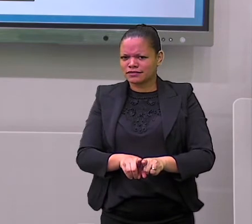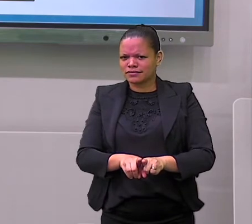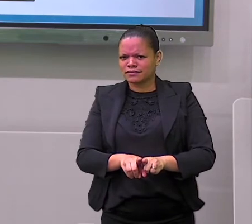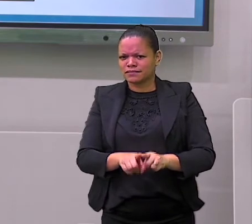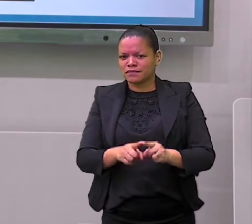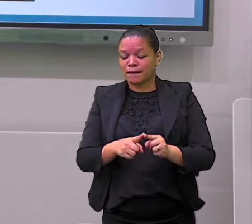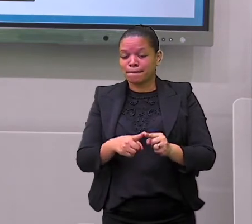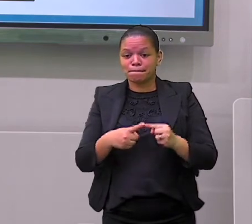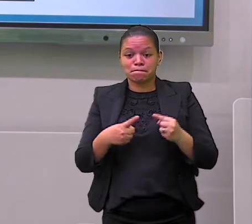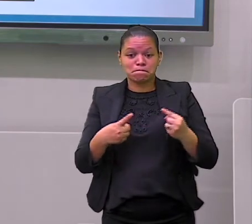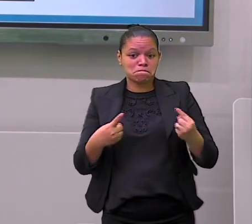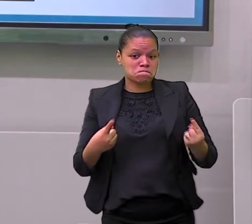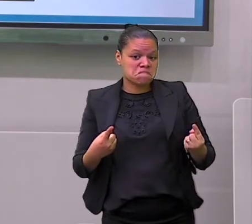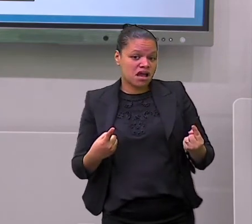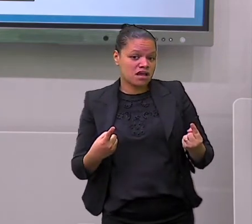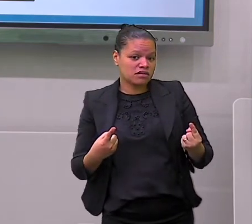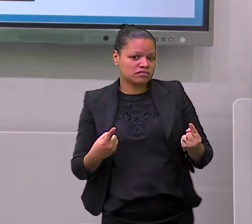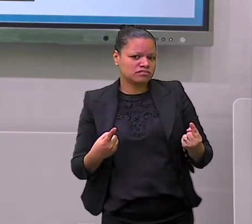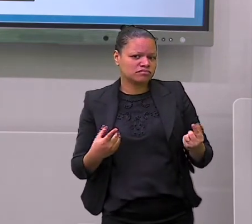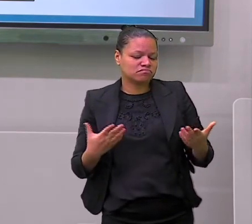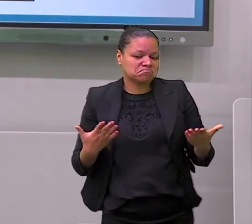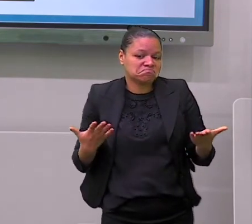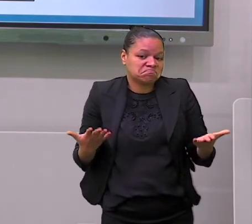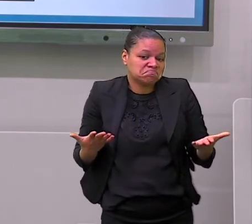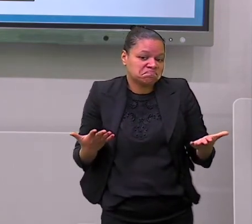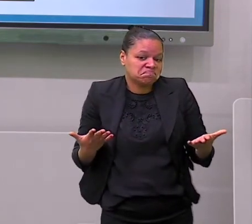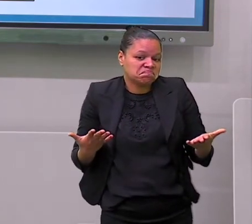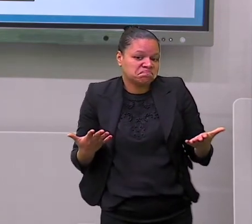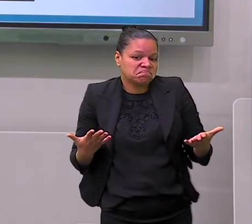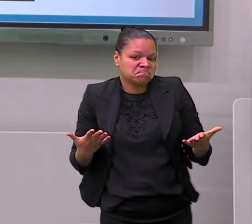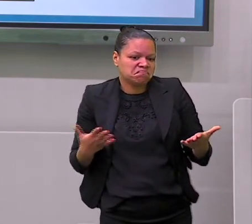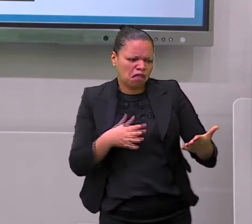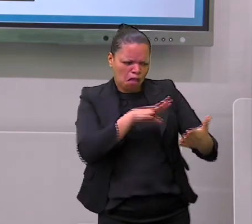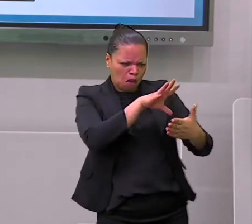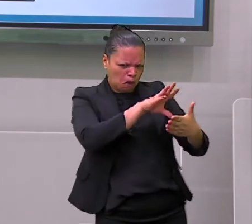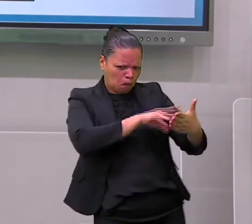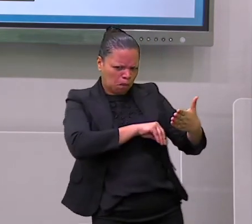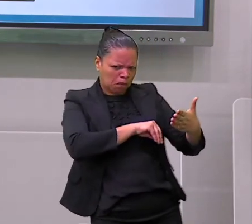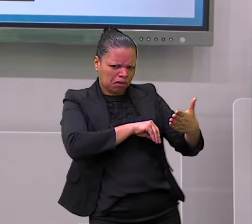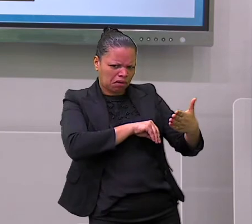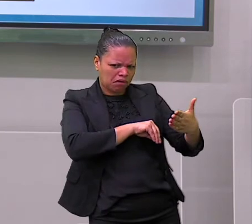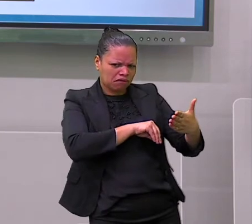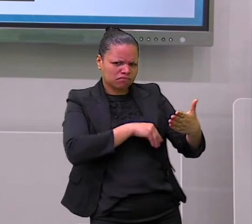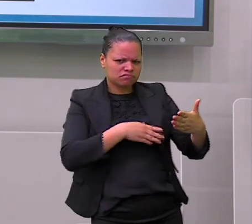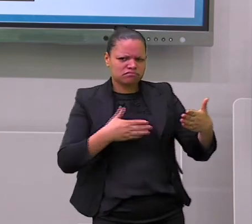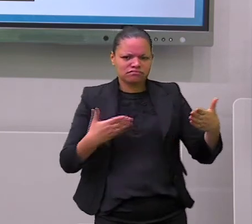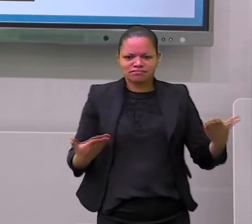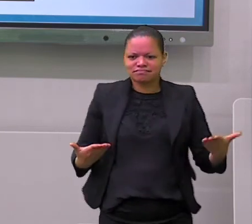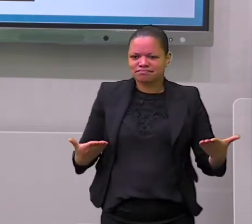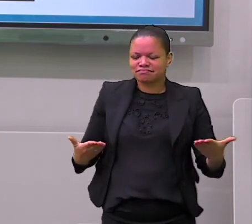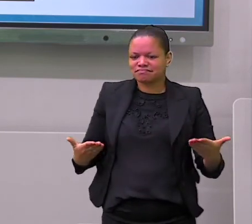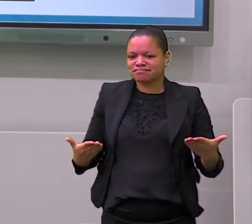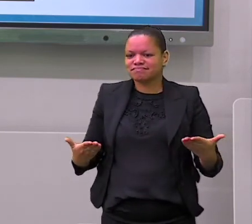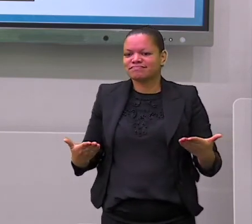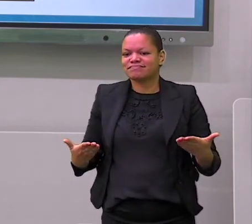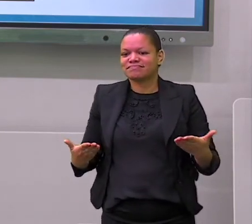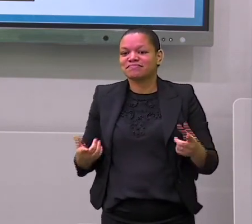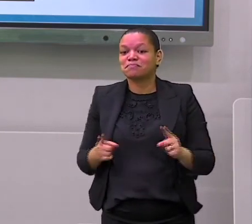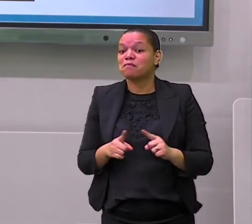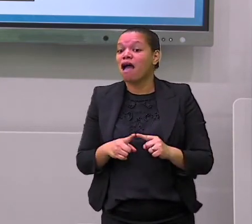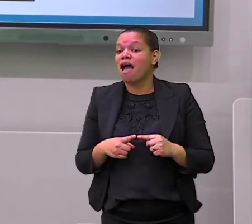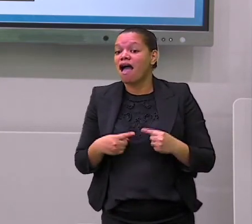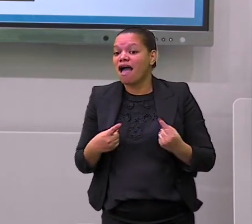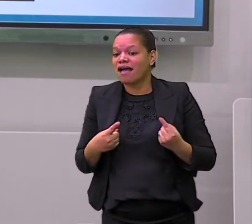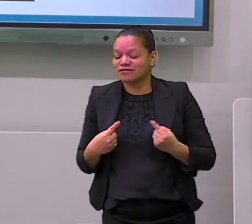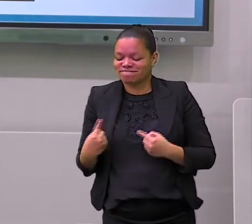sobrevivência. Aprendem para sobreviver. Nós, humanos, aprendemos pela nossa inteligência, pela